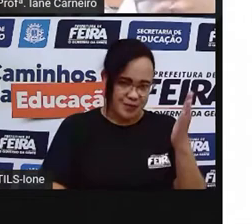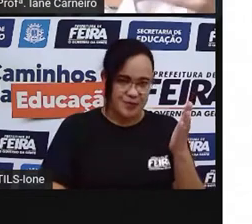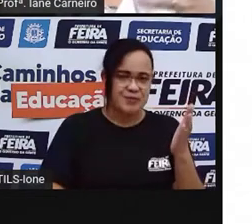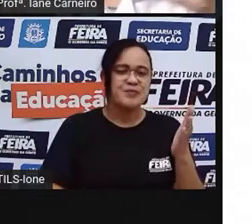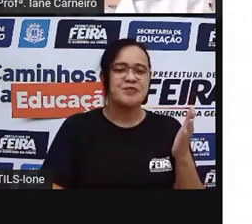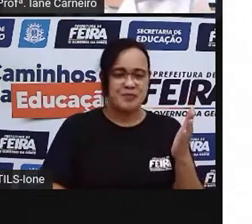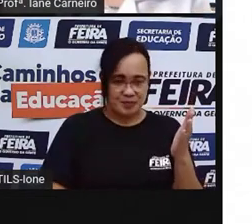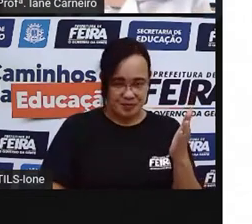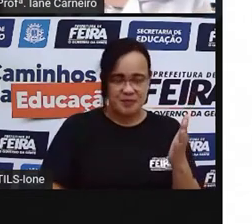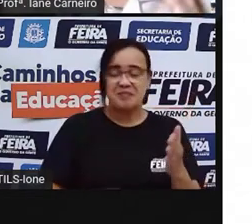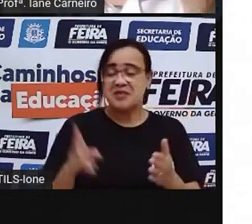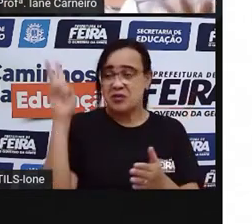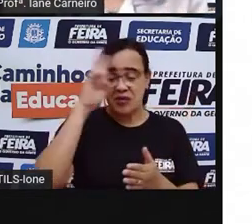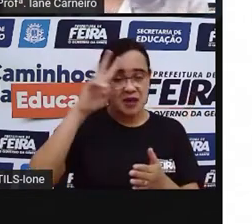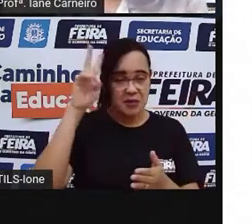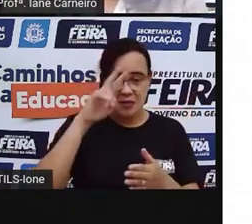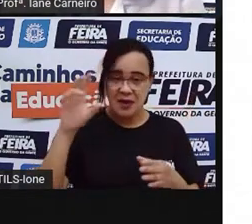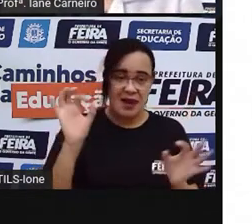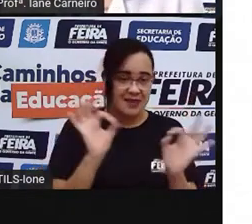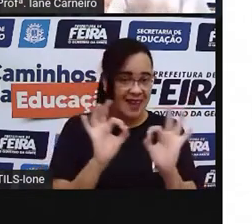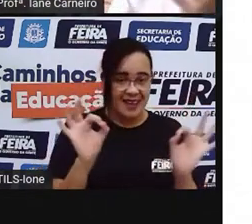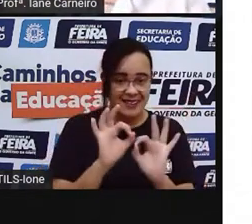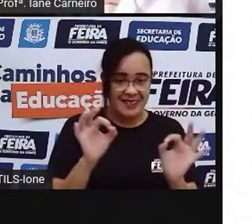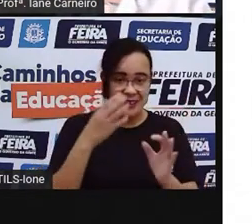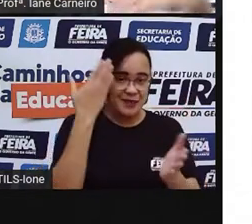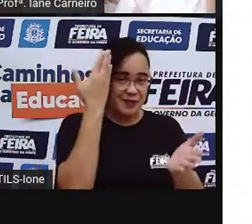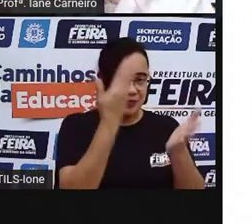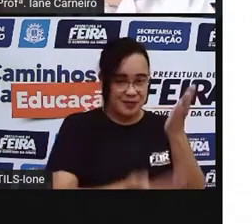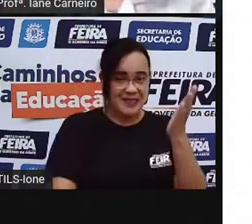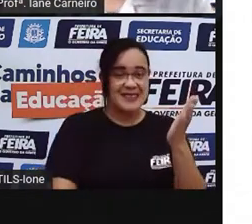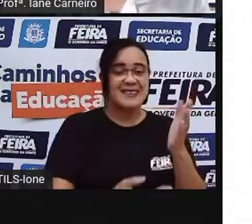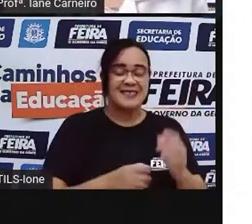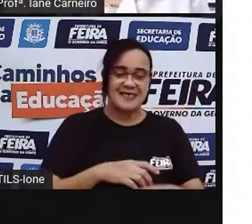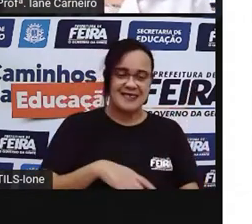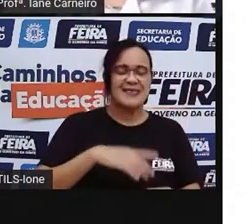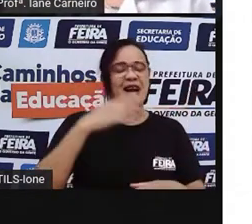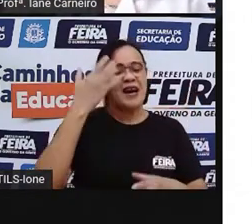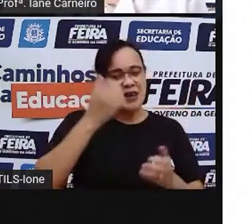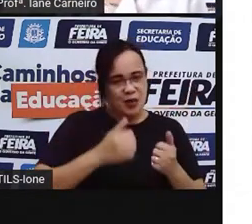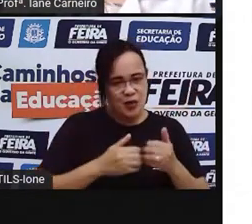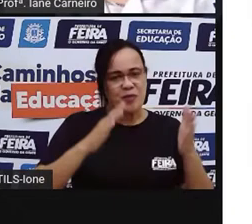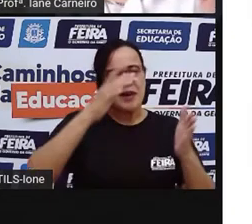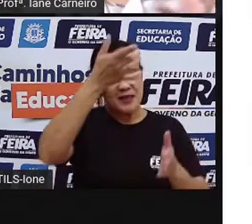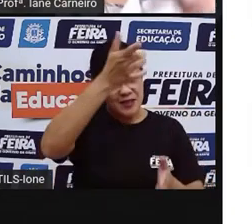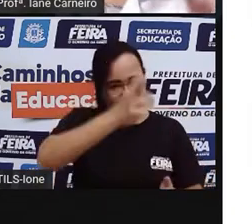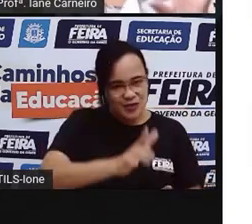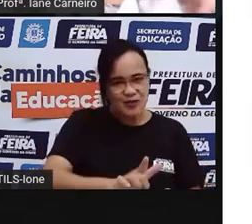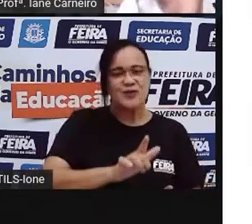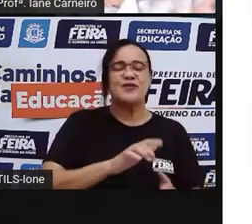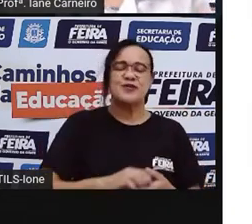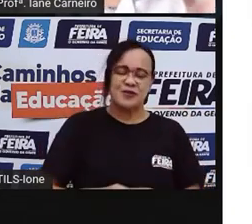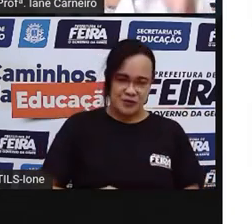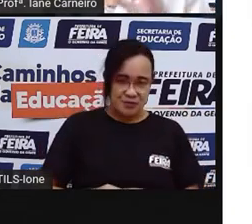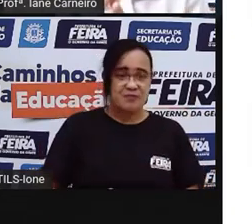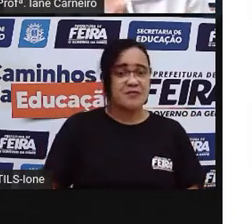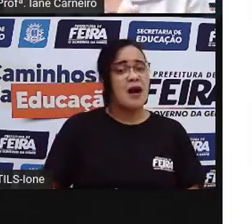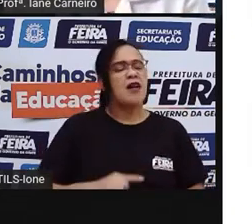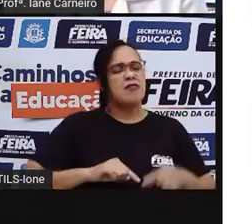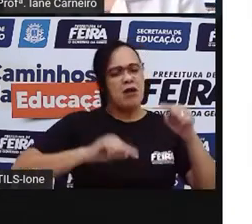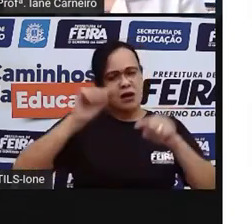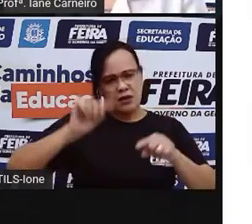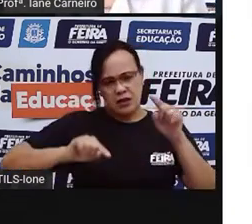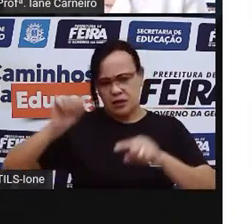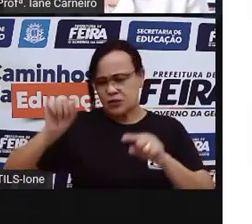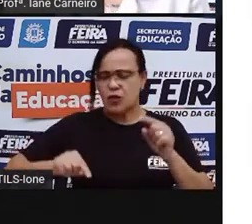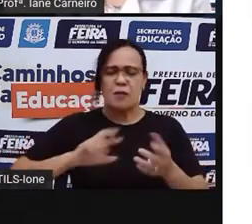de alguma coisa pra falar, né? Do tipo alguém do tema. E aí, começa a brincadeira novamente. Então, tem diversas variações também pra essa